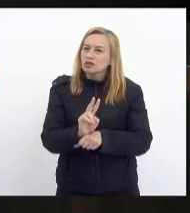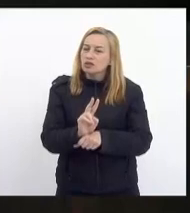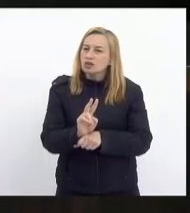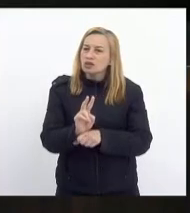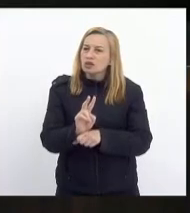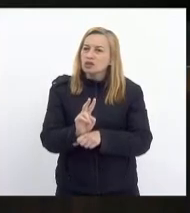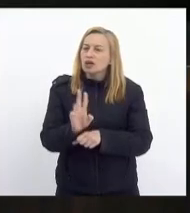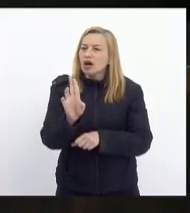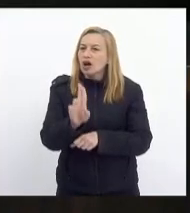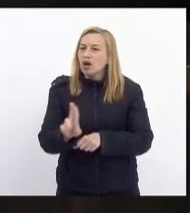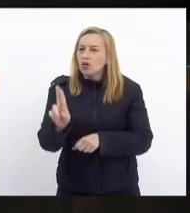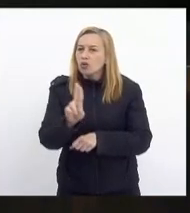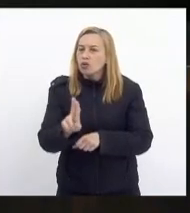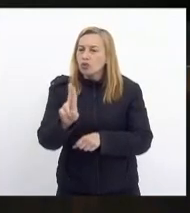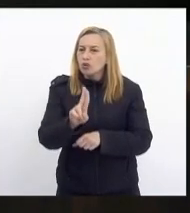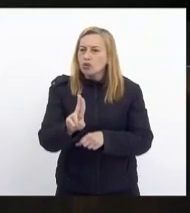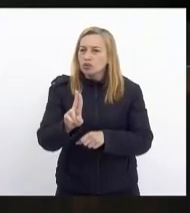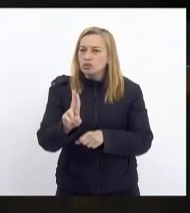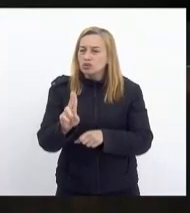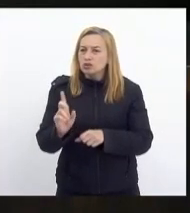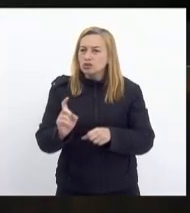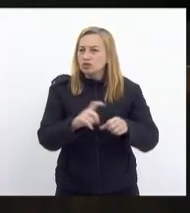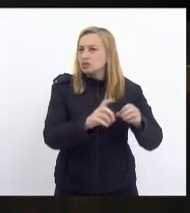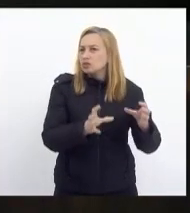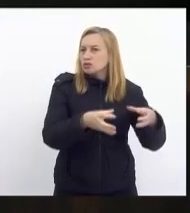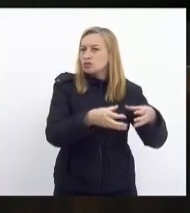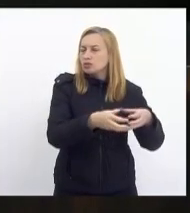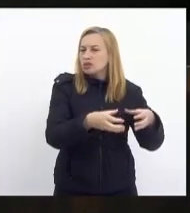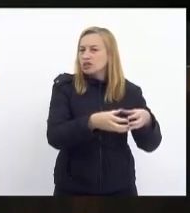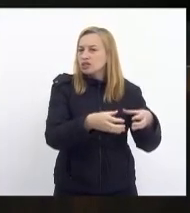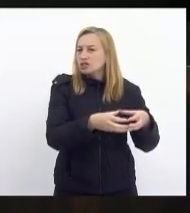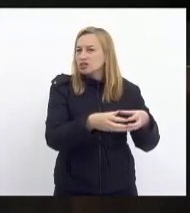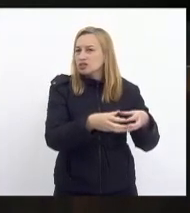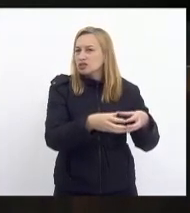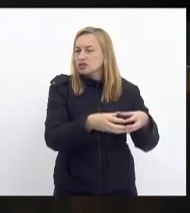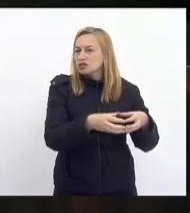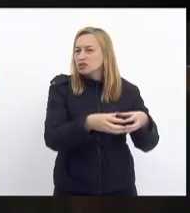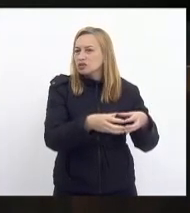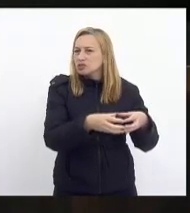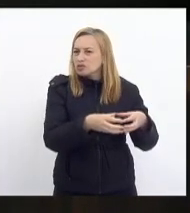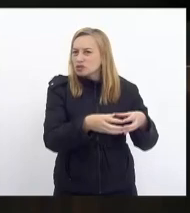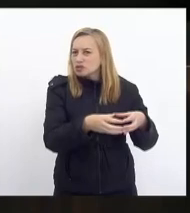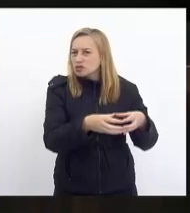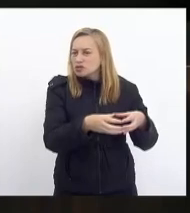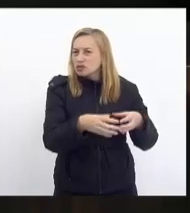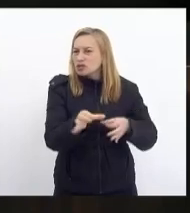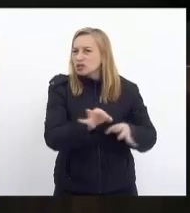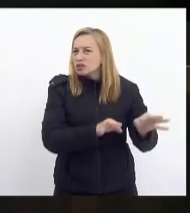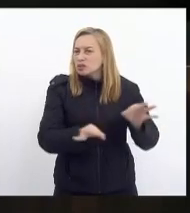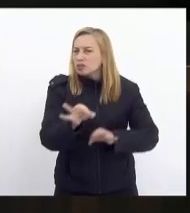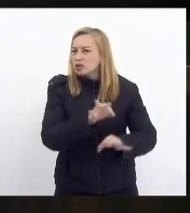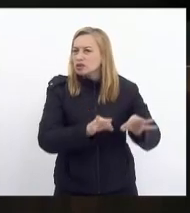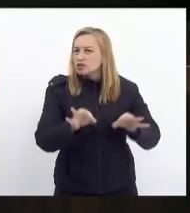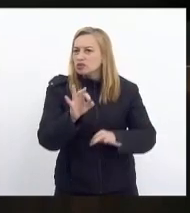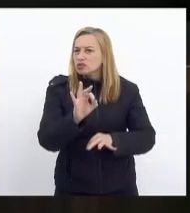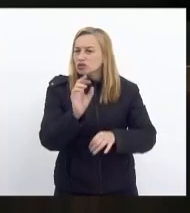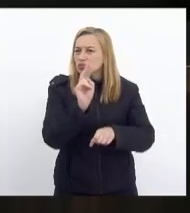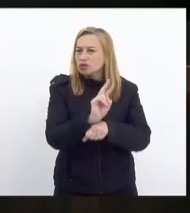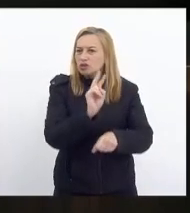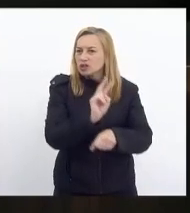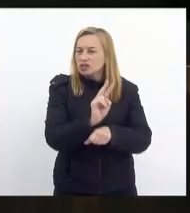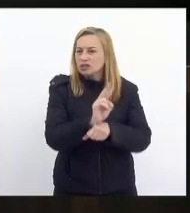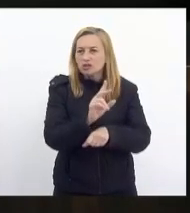filiado às associações e cooperativas de autogestão de planos de proteção contra riscos